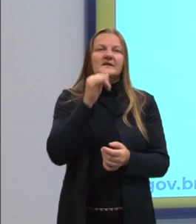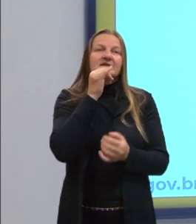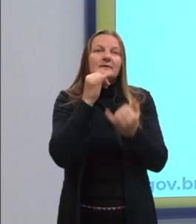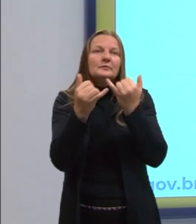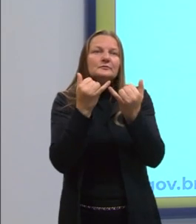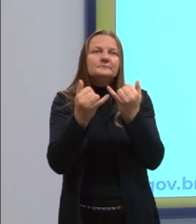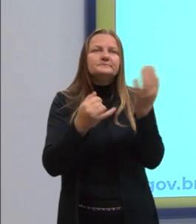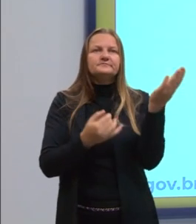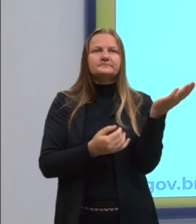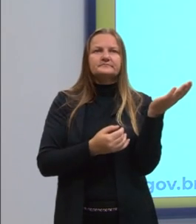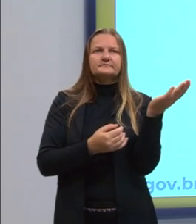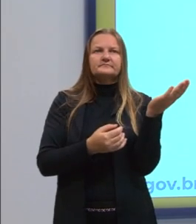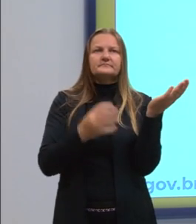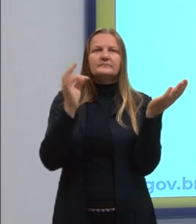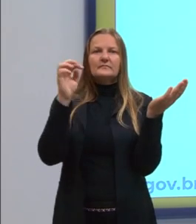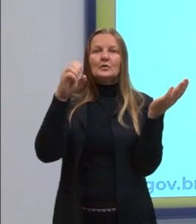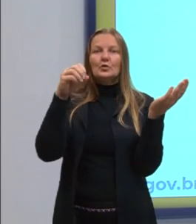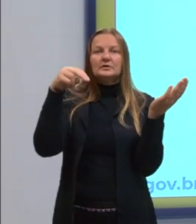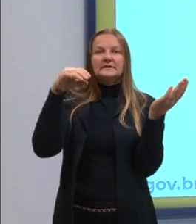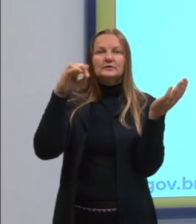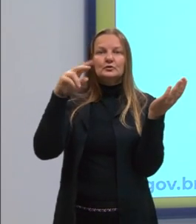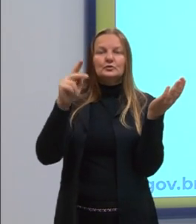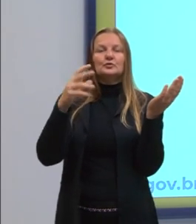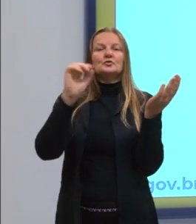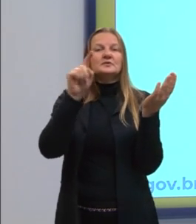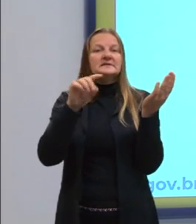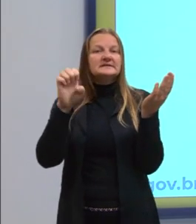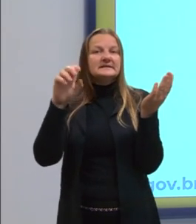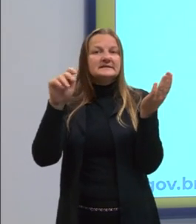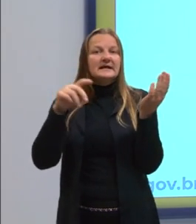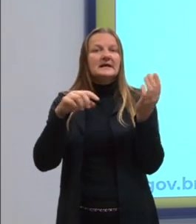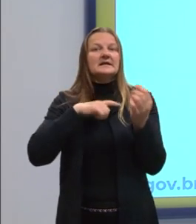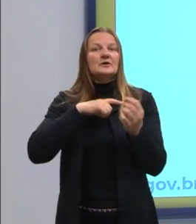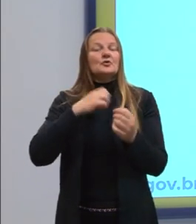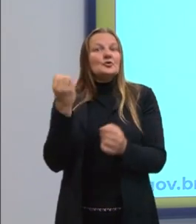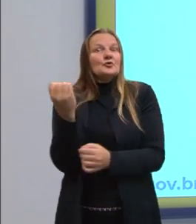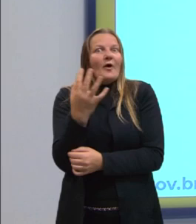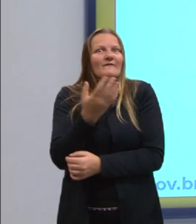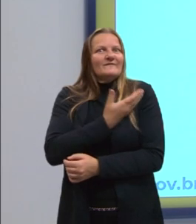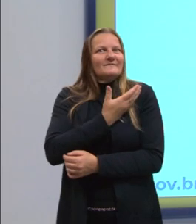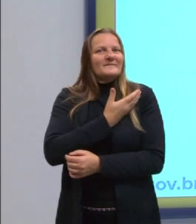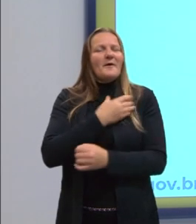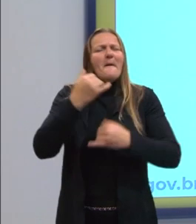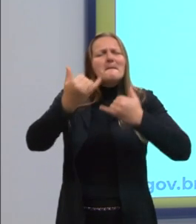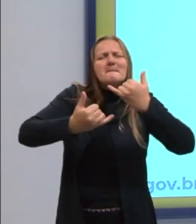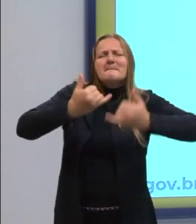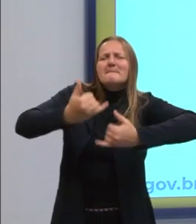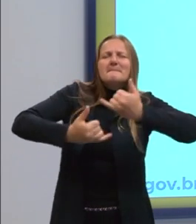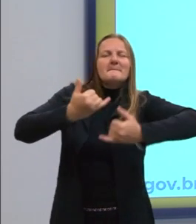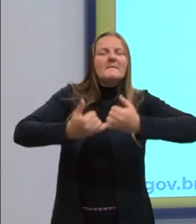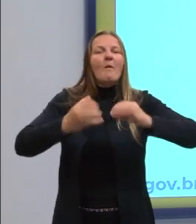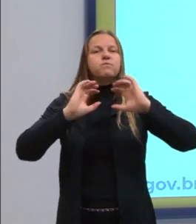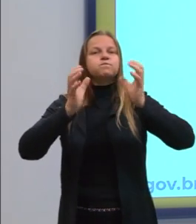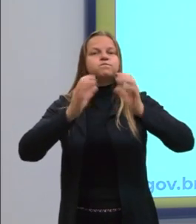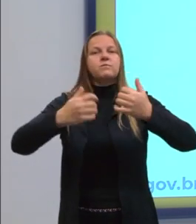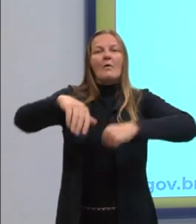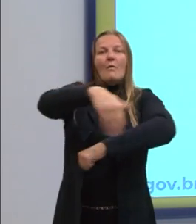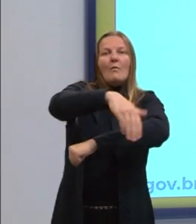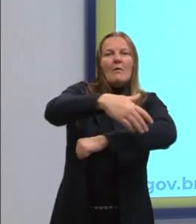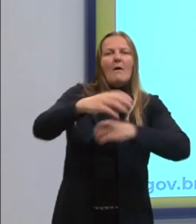exemplo. Toninho, Zezé e seus novos amigos brincavam de jogar bola na rua.